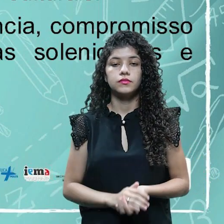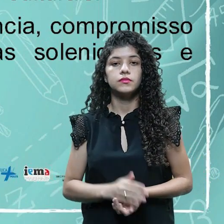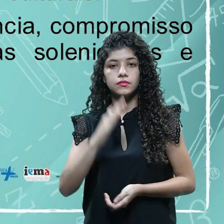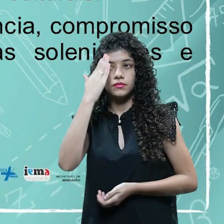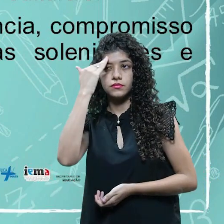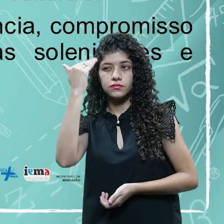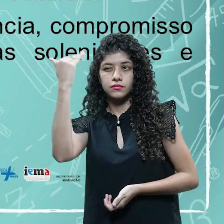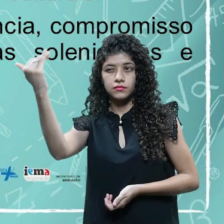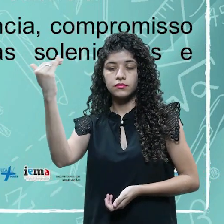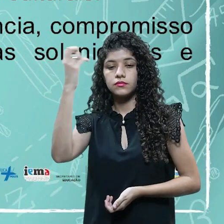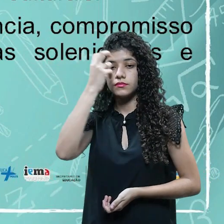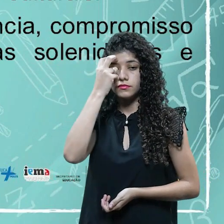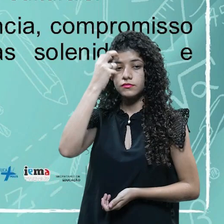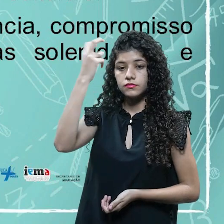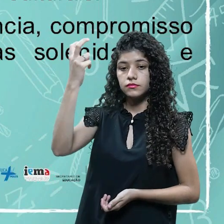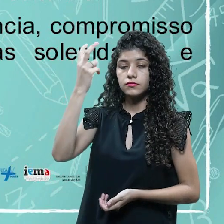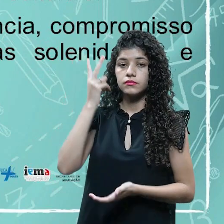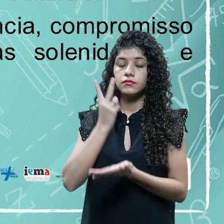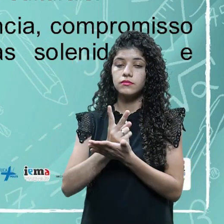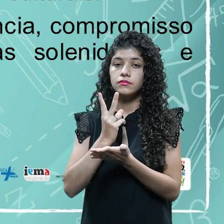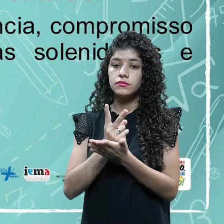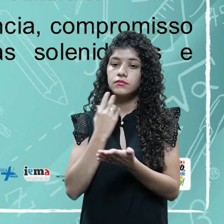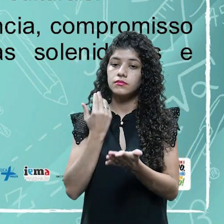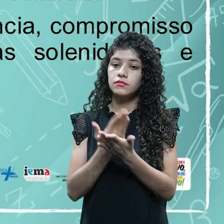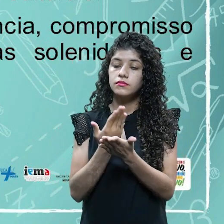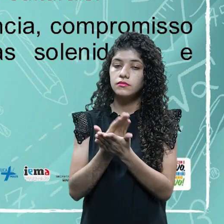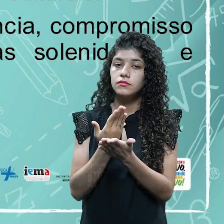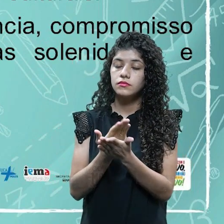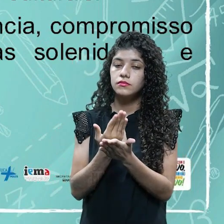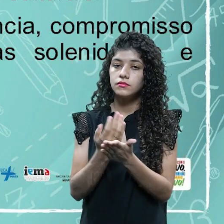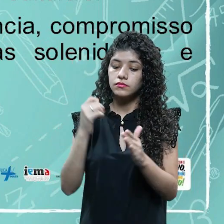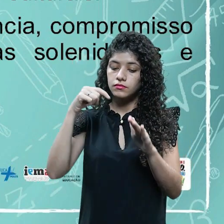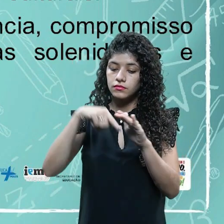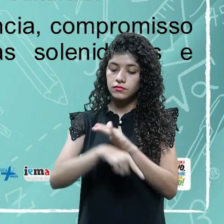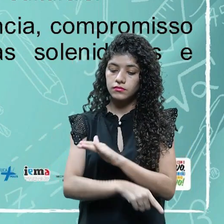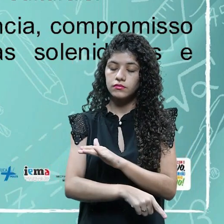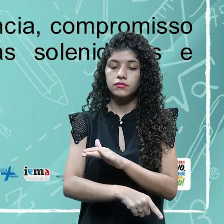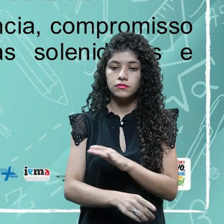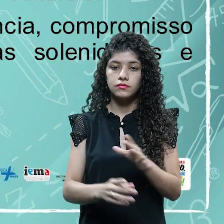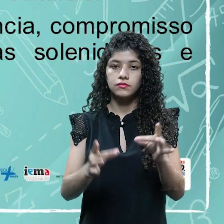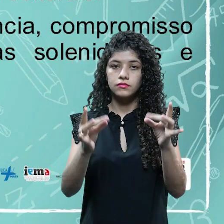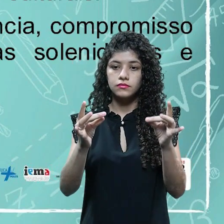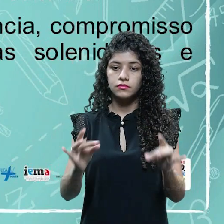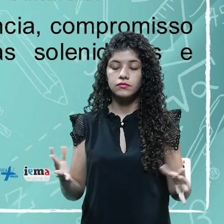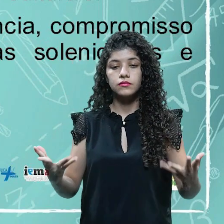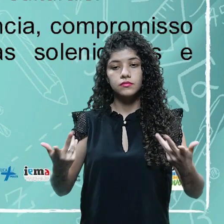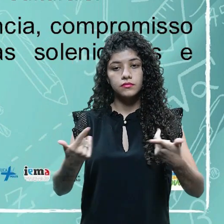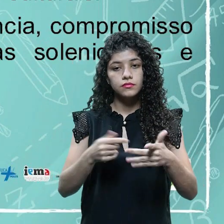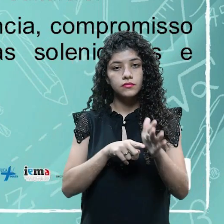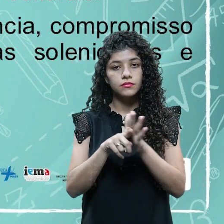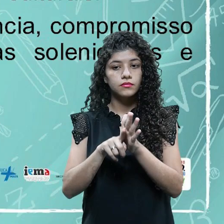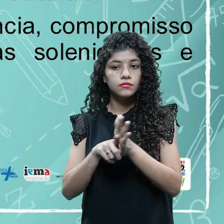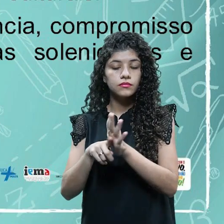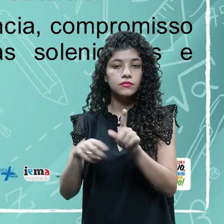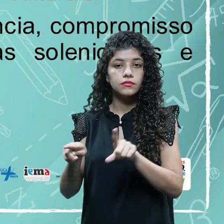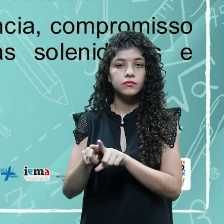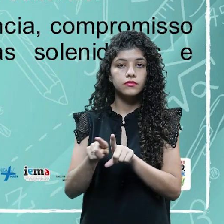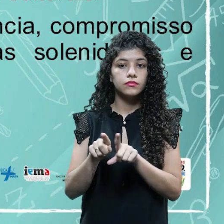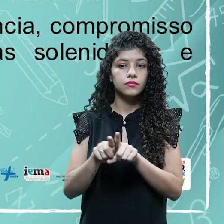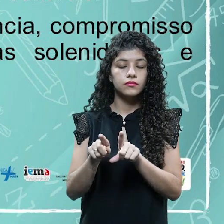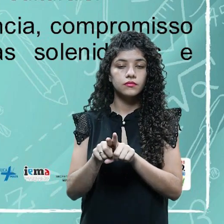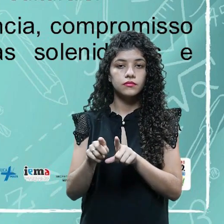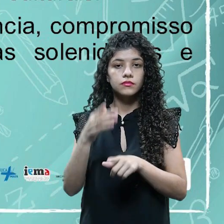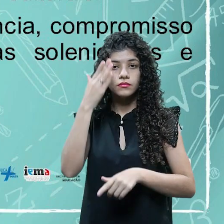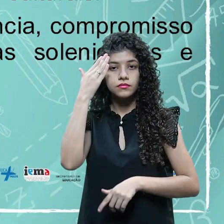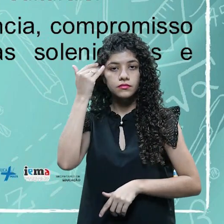Sobre inovações, está constantemente estudando, né? Se aperfeiçoando, pesquisando e se atualizando